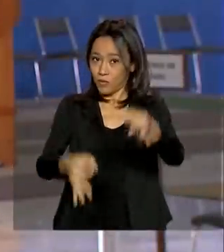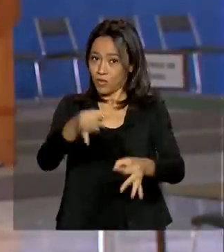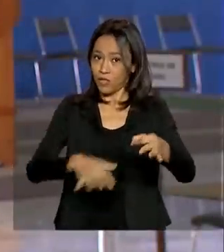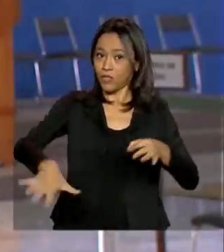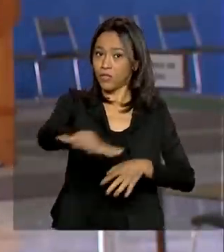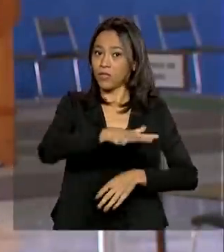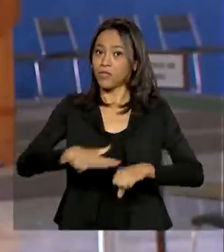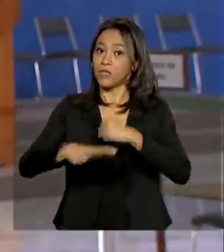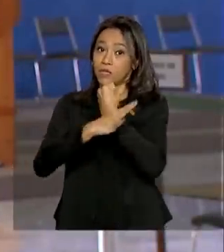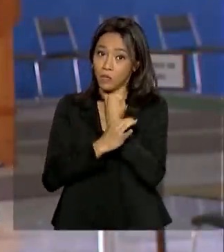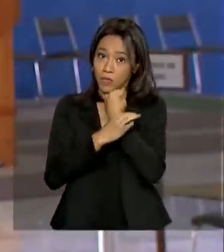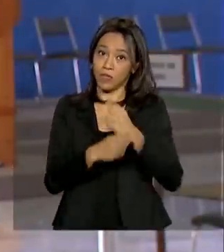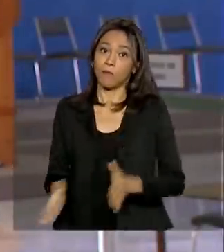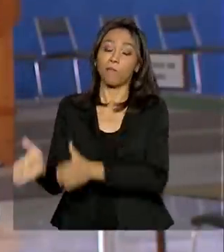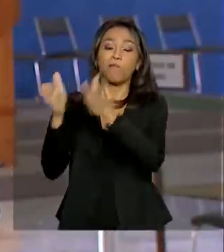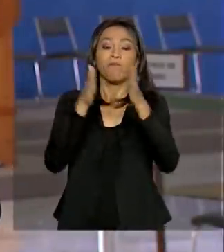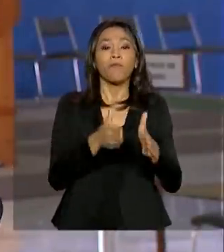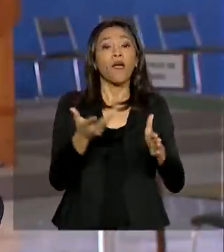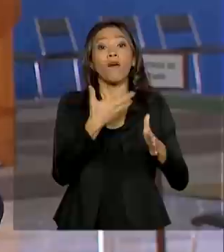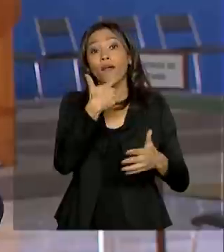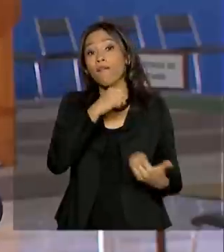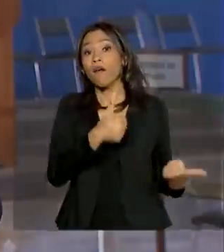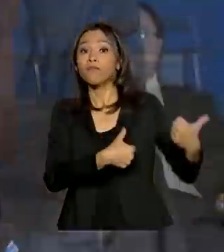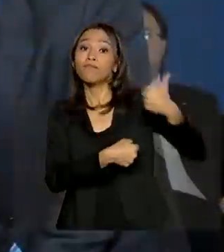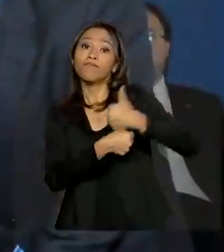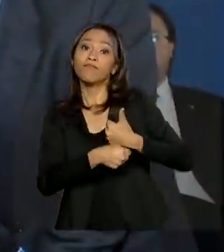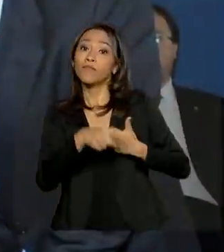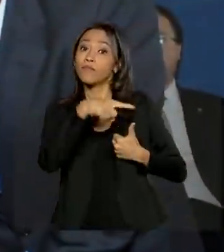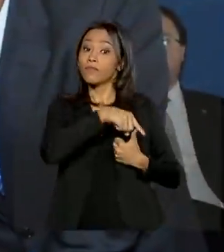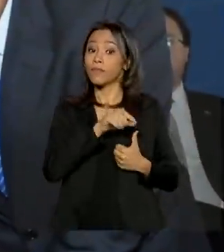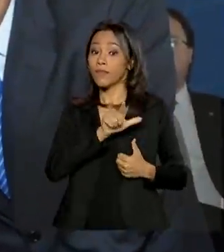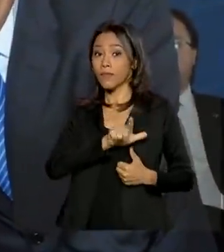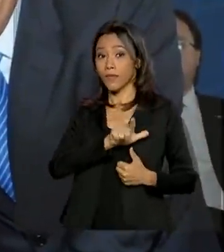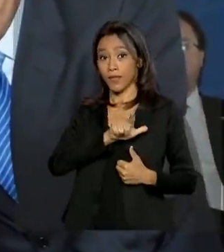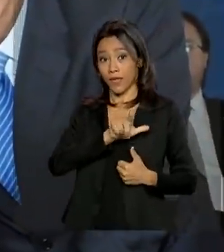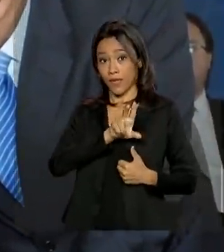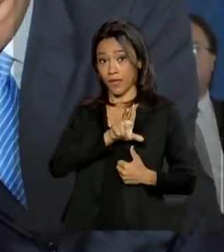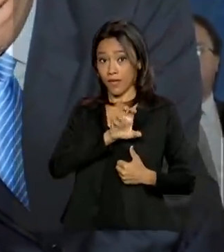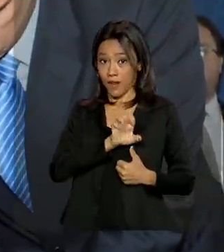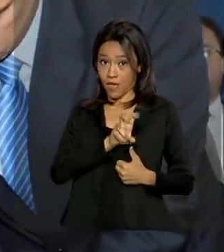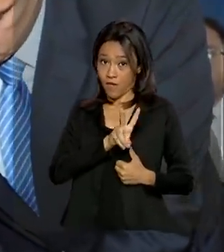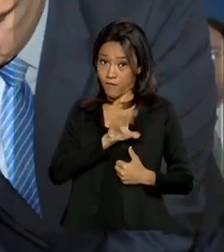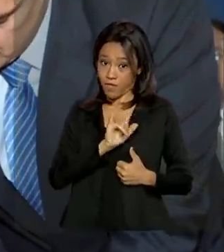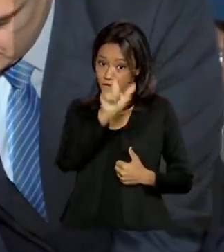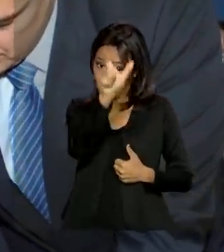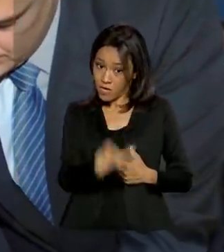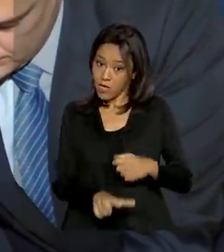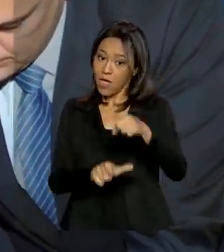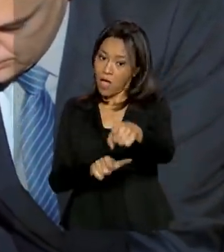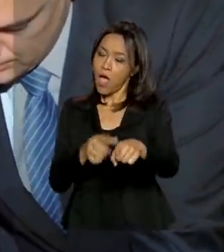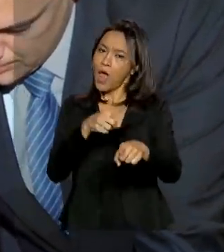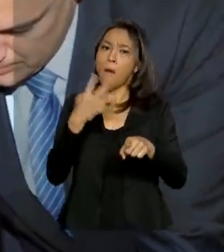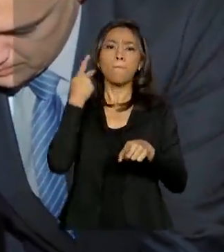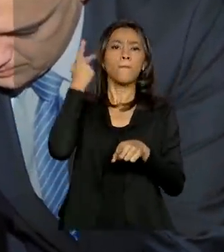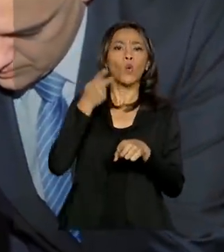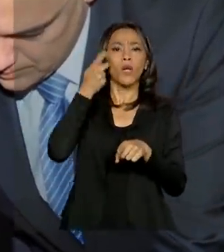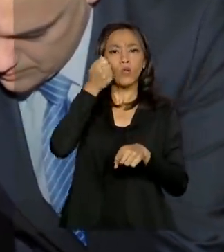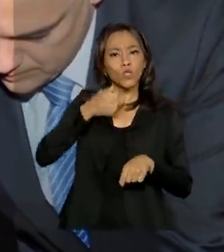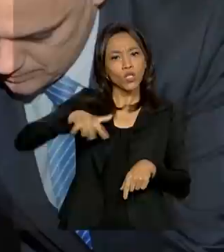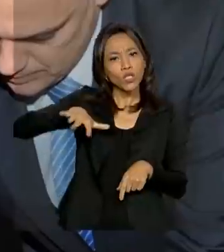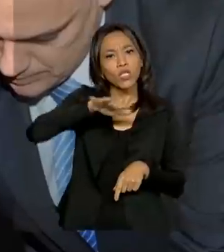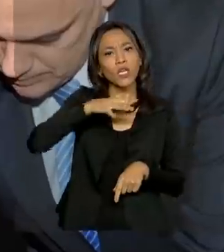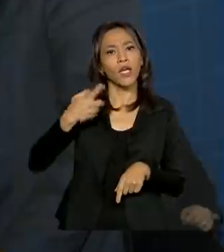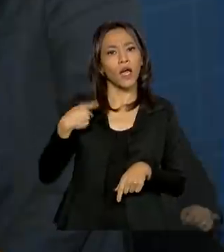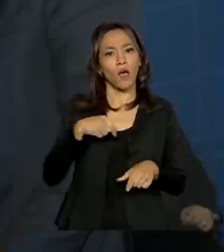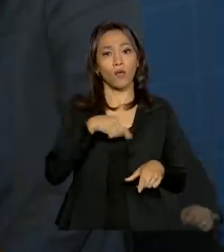Mendonça na direção da AGU, quem vai assumir é o José Levi Melo de Amaral Júnior, que era o procurador-geral da Fazenda